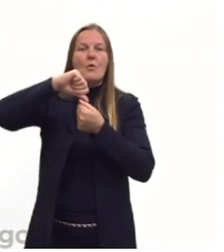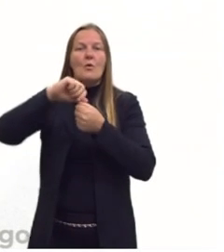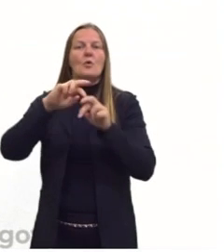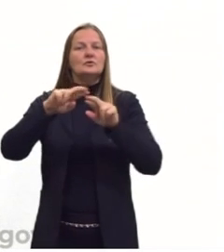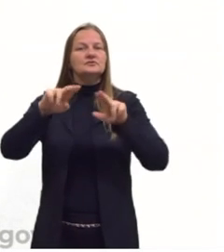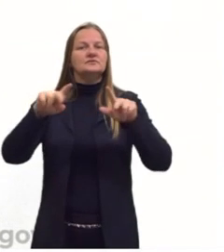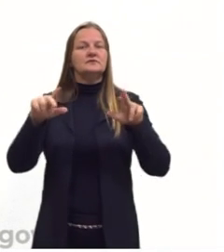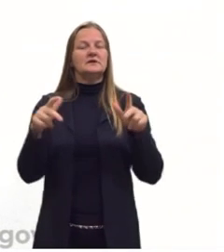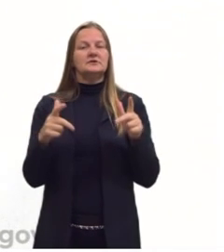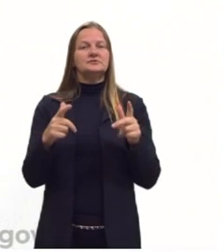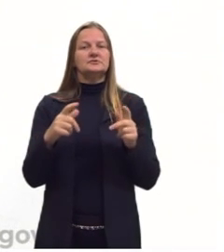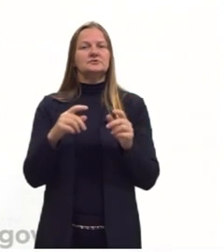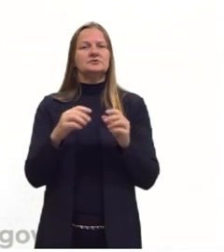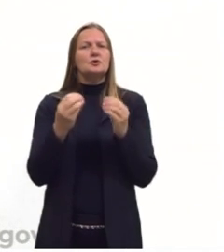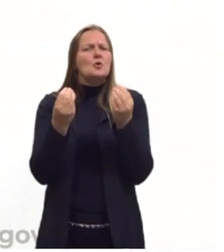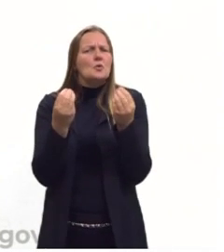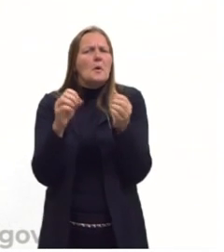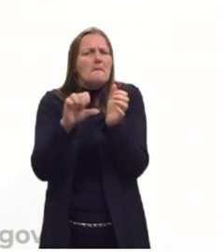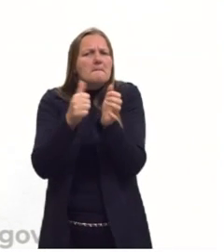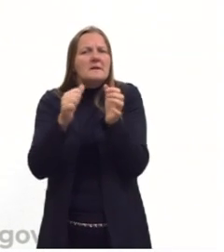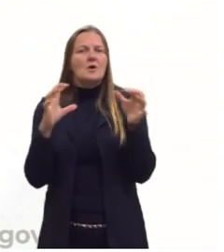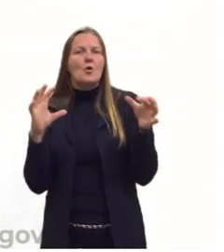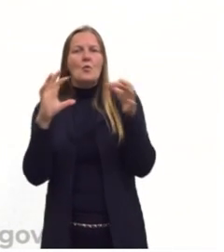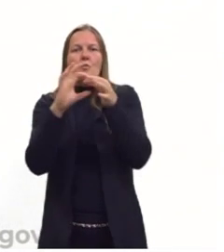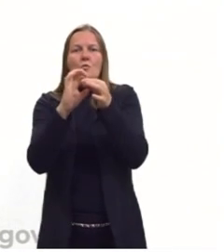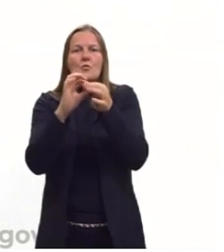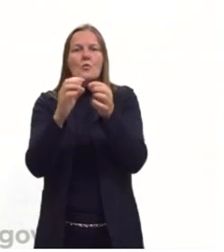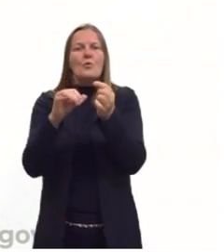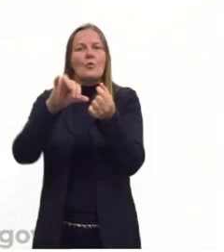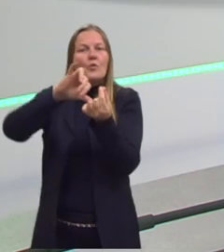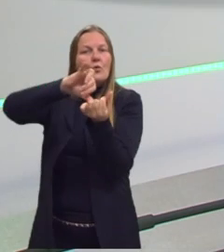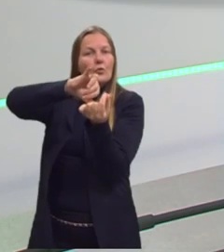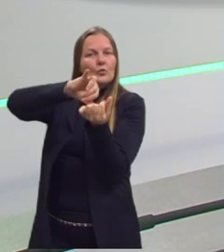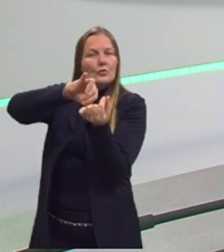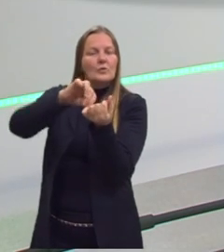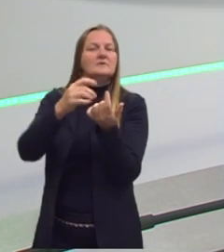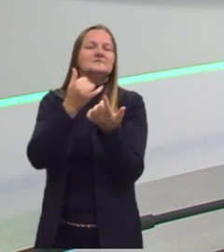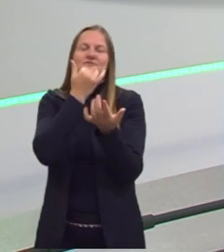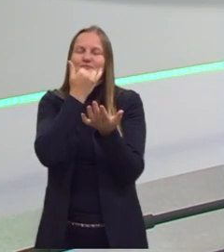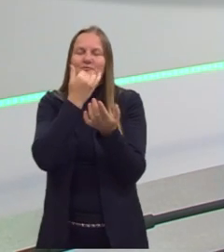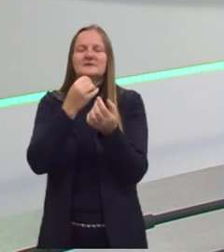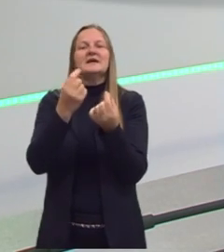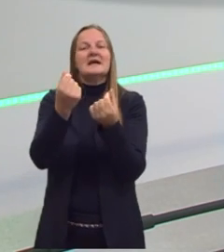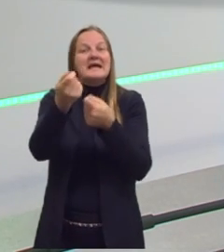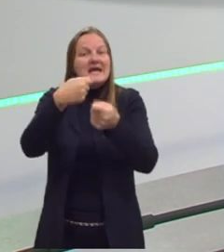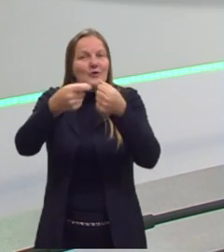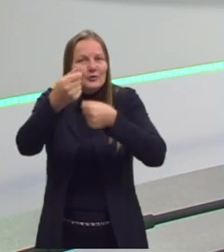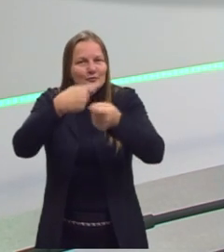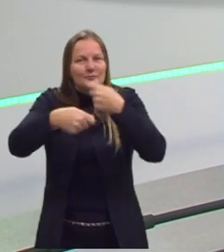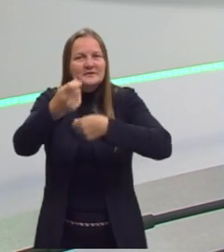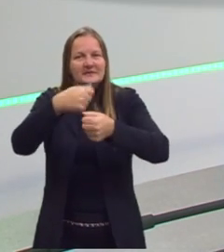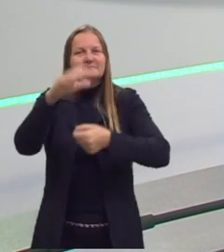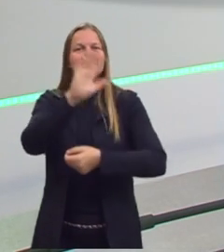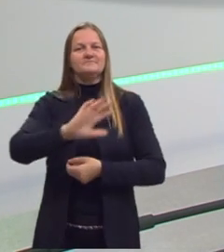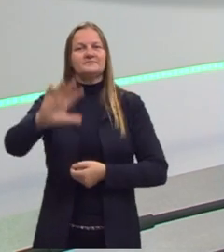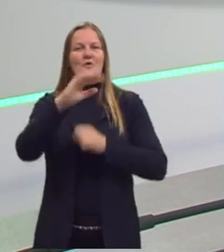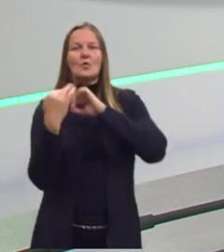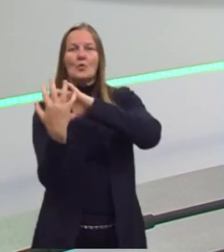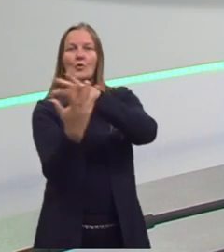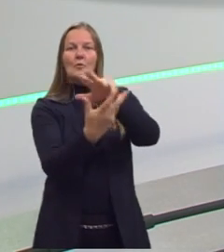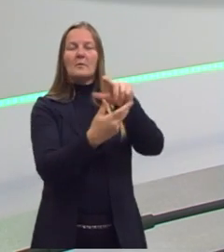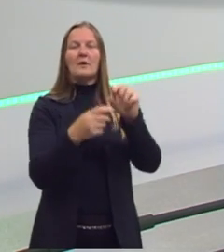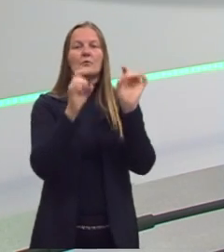conectadas. E o início, então, de uma economia global. A economia, ela deixa de ser algo localizado, algo